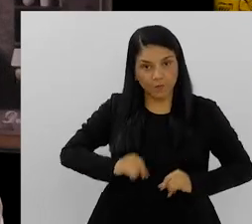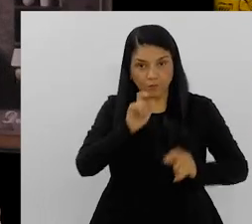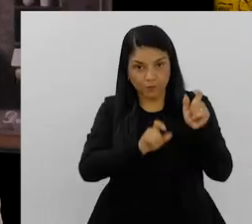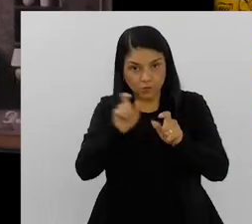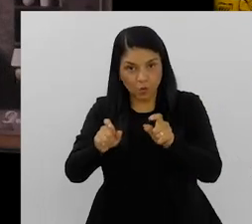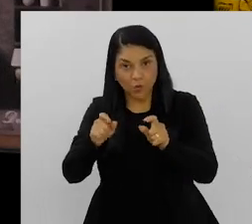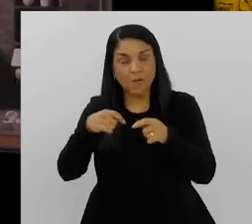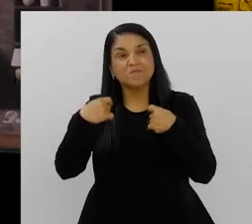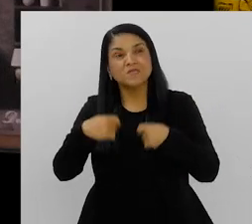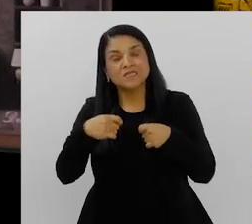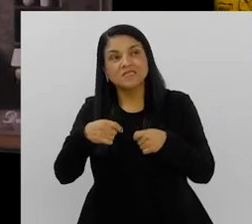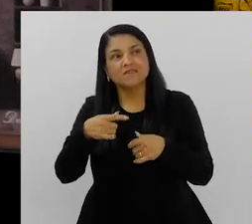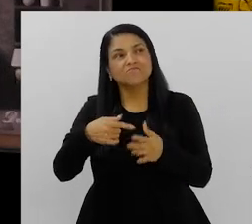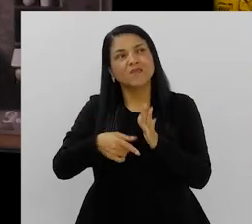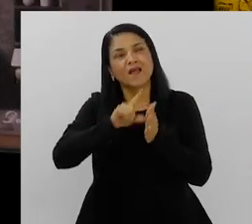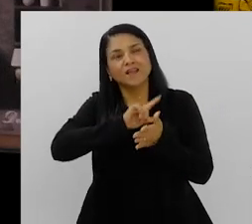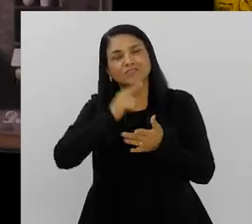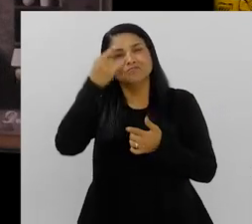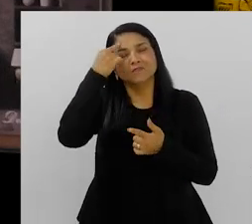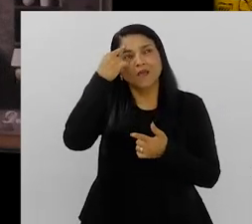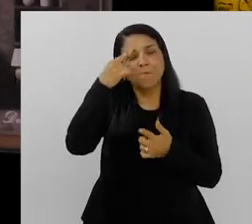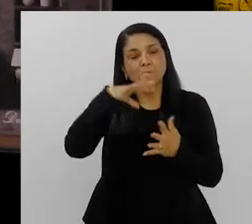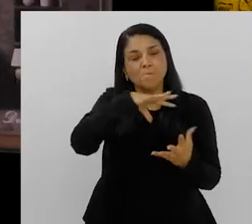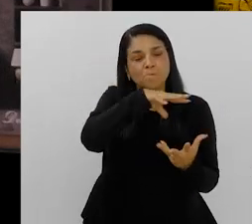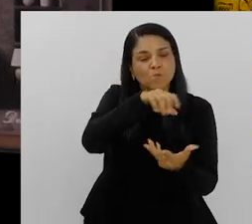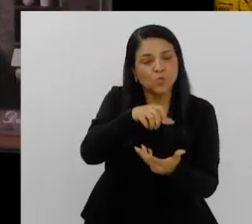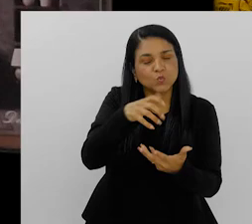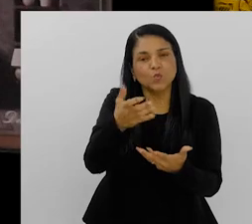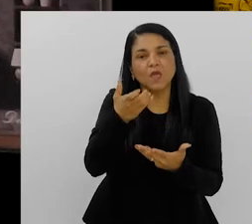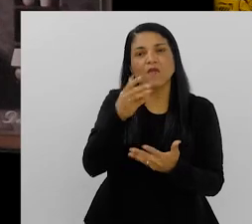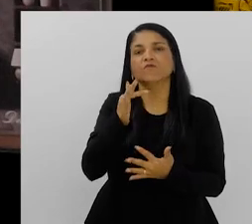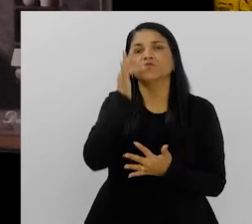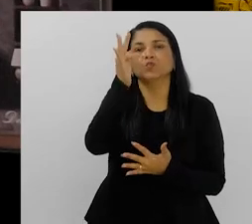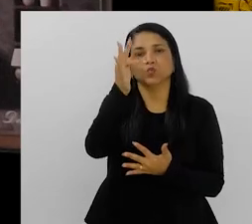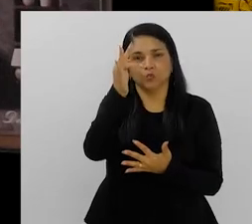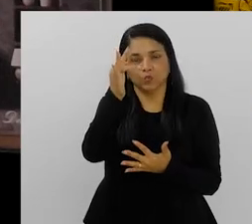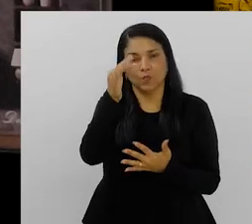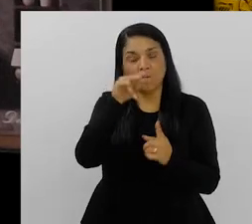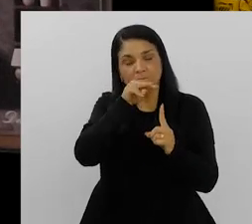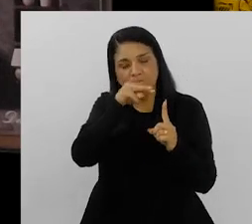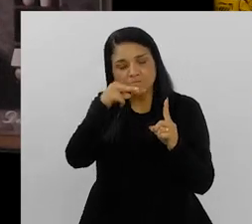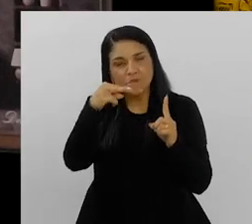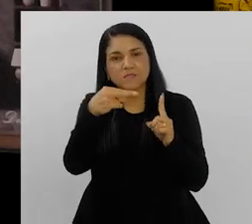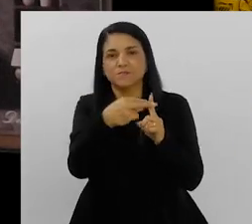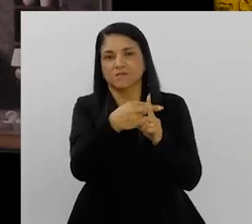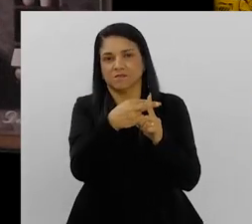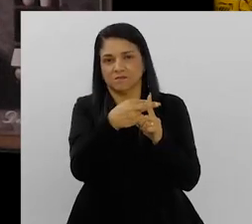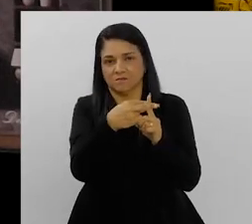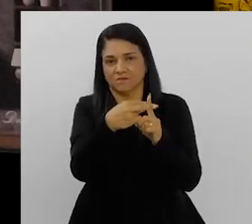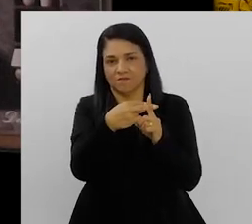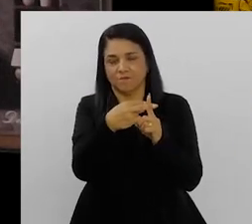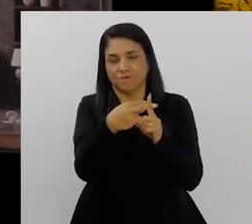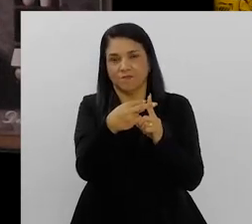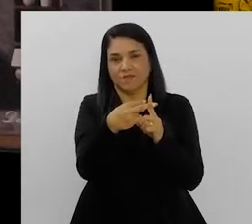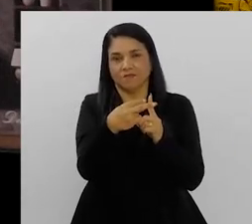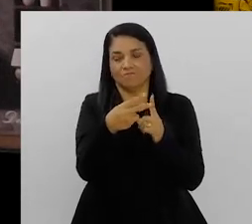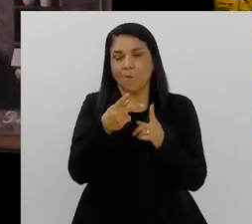a gente precisa pensar que mundo é esse que a gente quer para a gente, né? E acho que saúde mental vai nessa direção hoje, numa perspectiva da gente poder